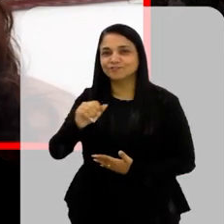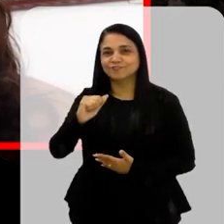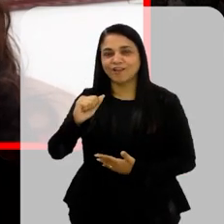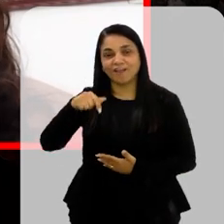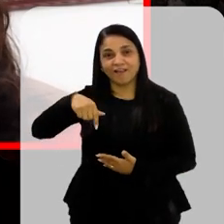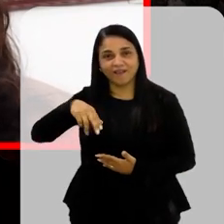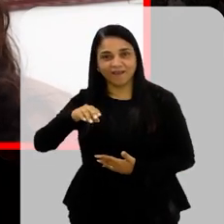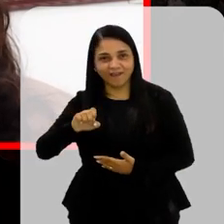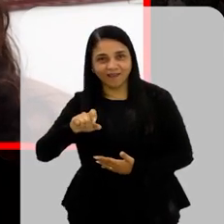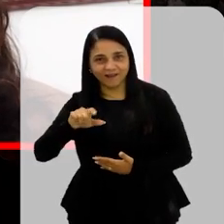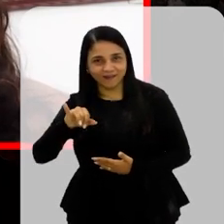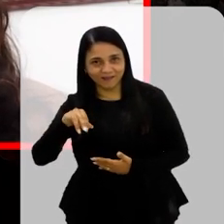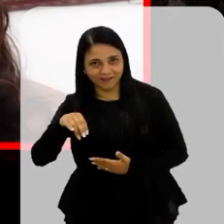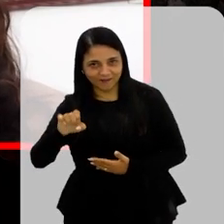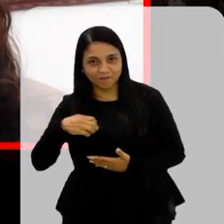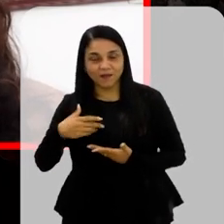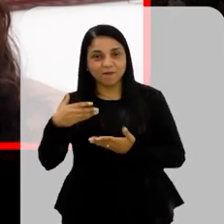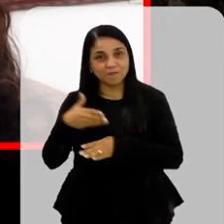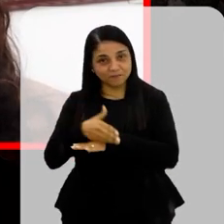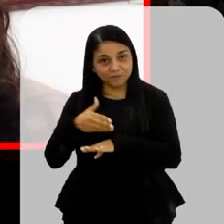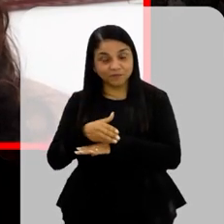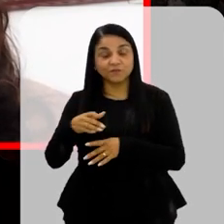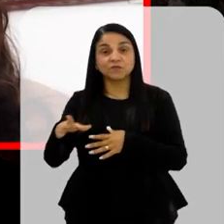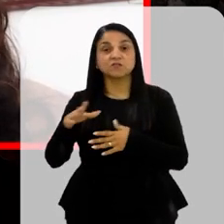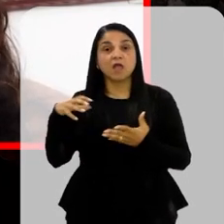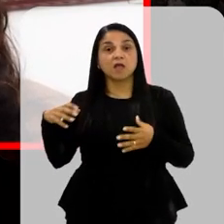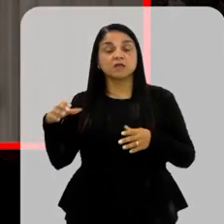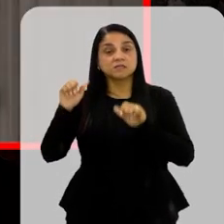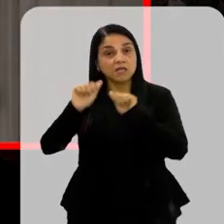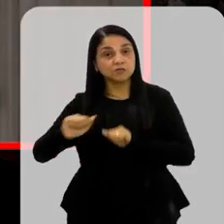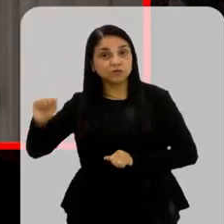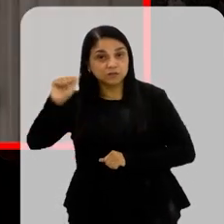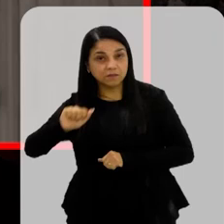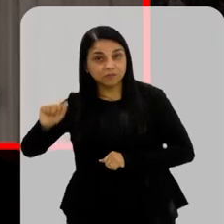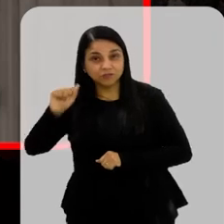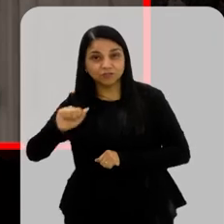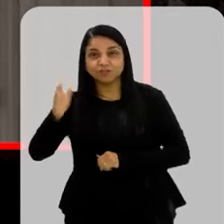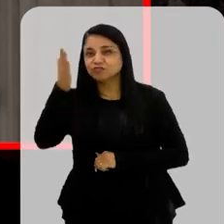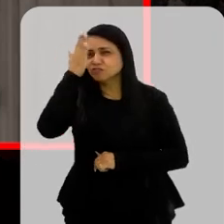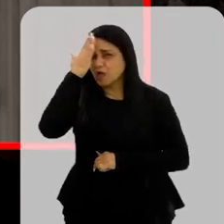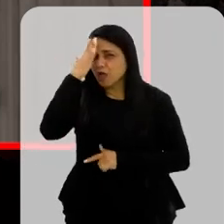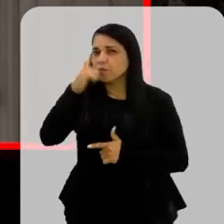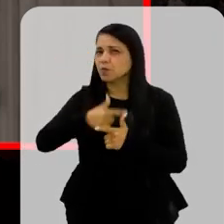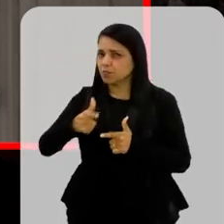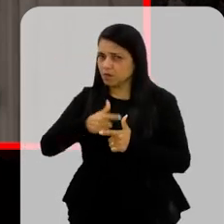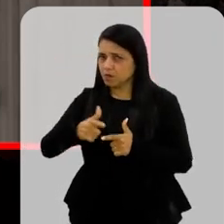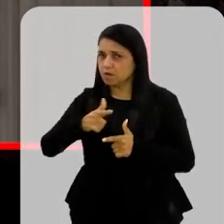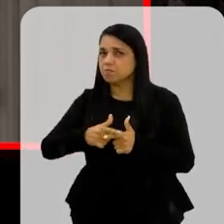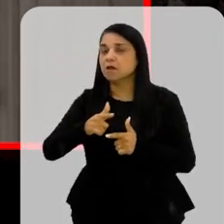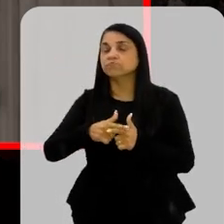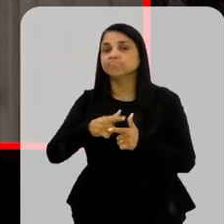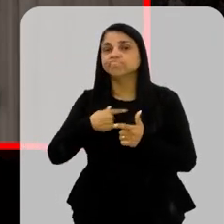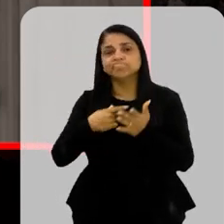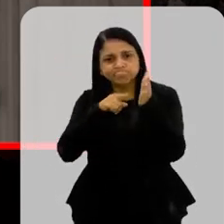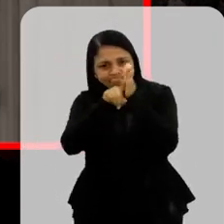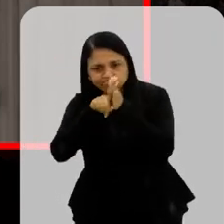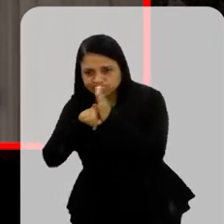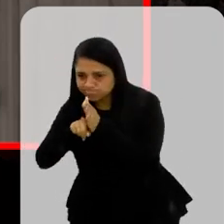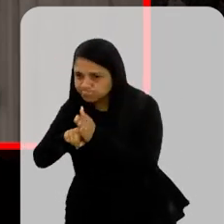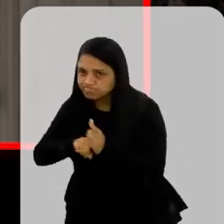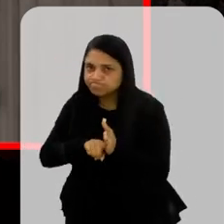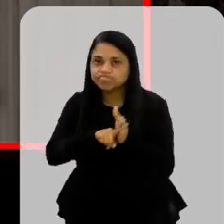sua participação Aqui no debate virtual As associações Já sabendo desse problema Começaram a investigar